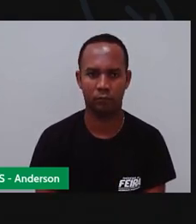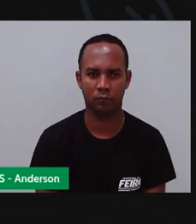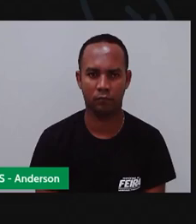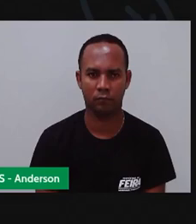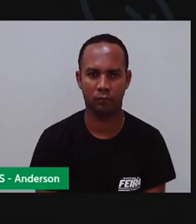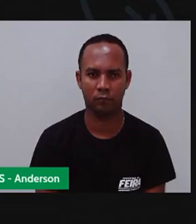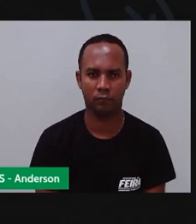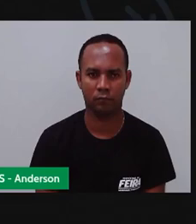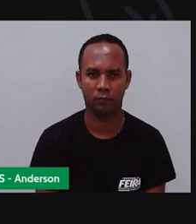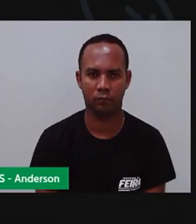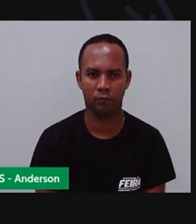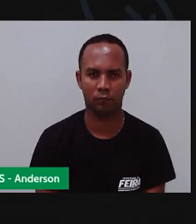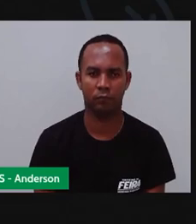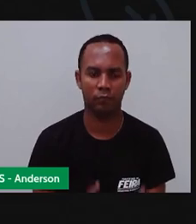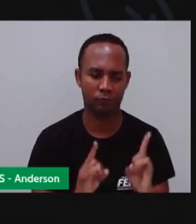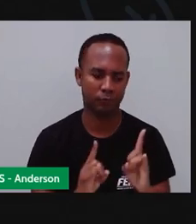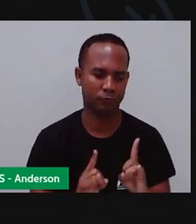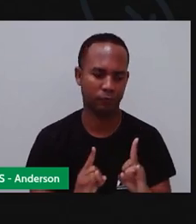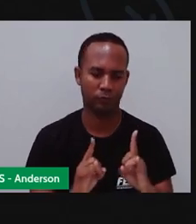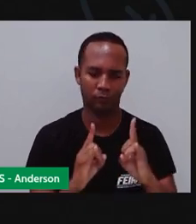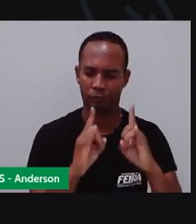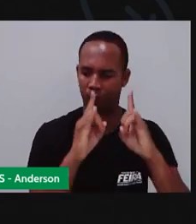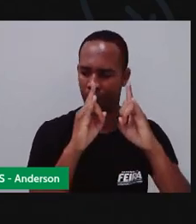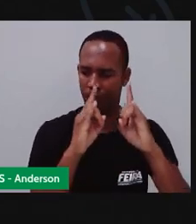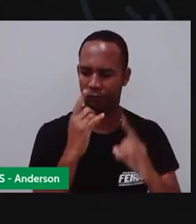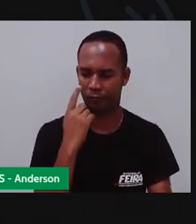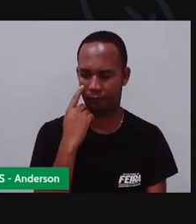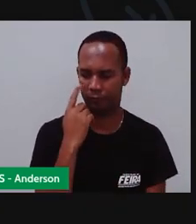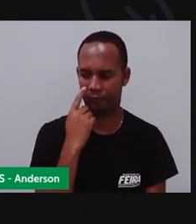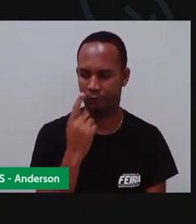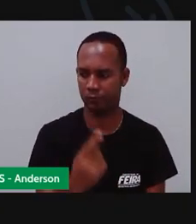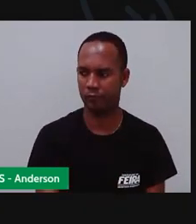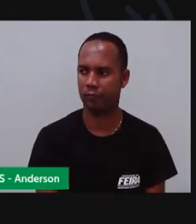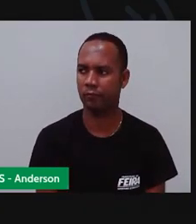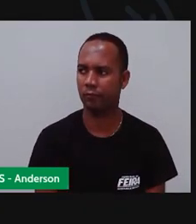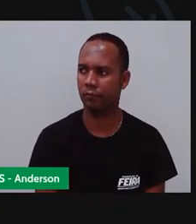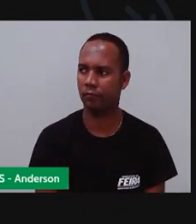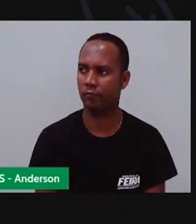E aí vou fazer a estrutura De um prédio Pronto Cortar Vou fazer logo dois